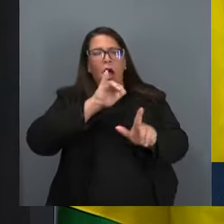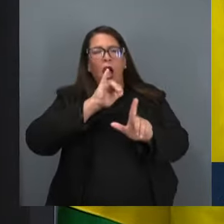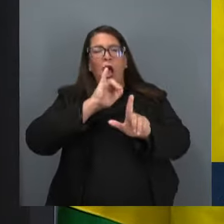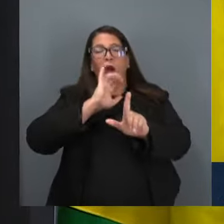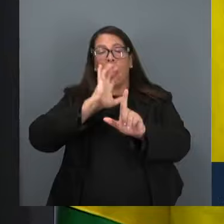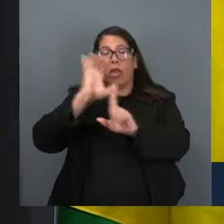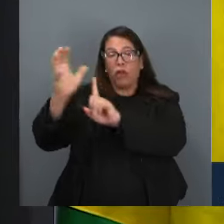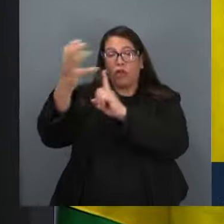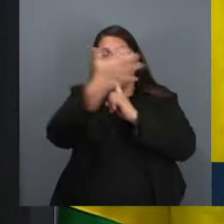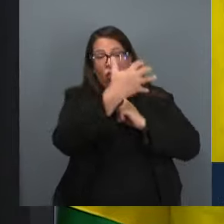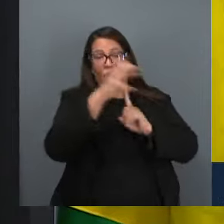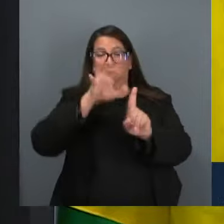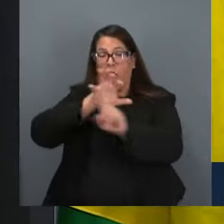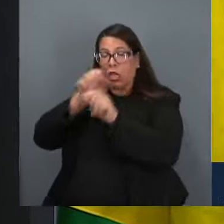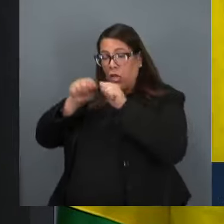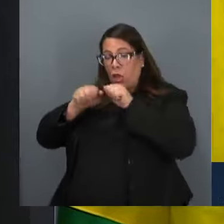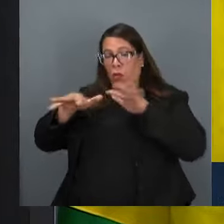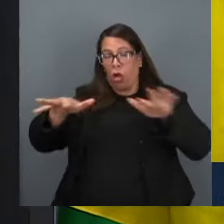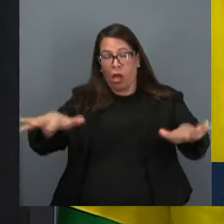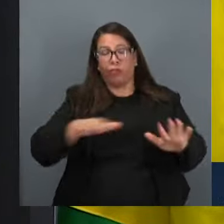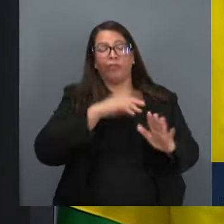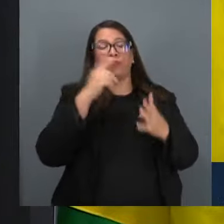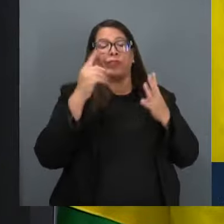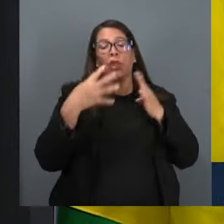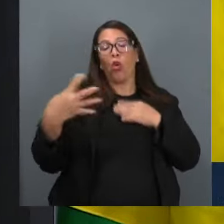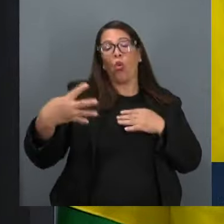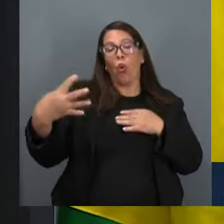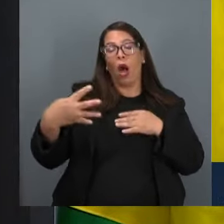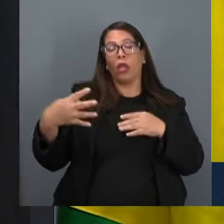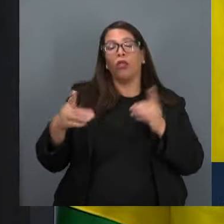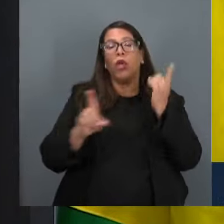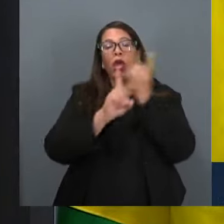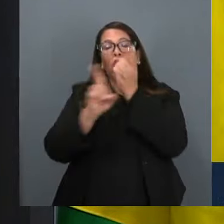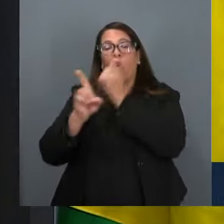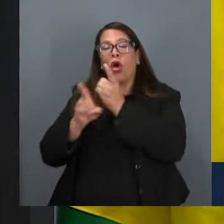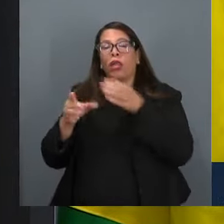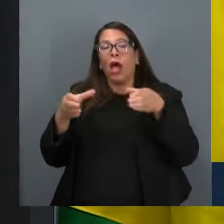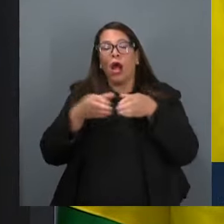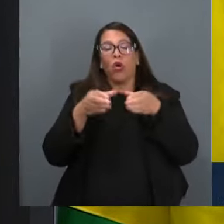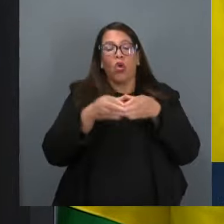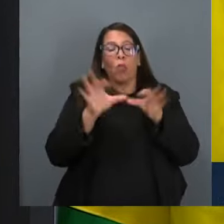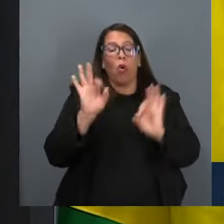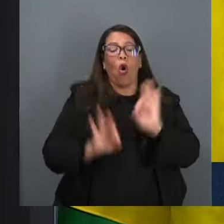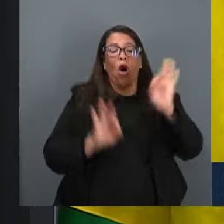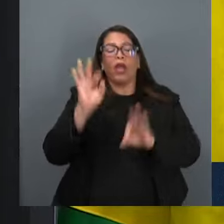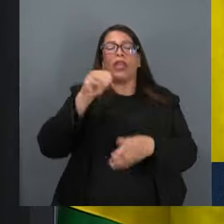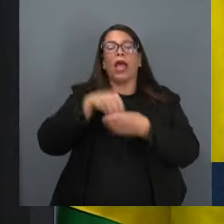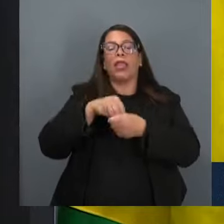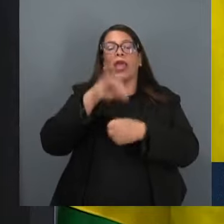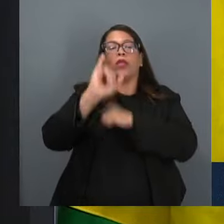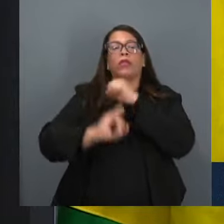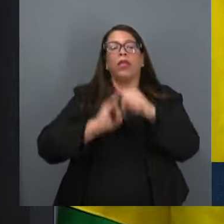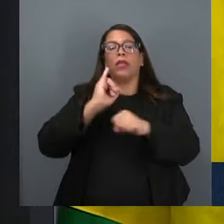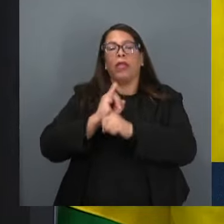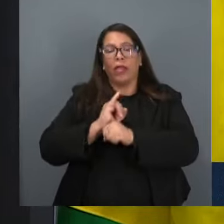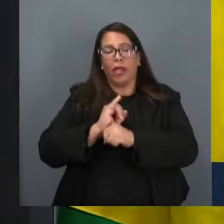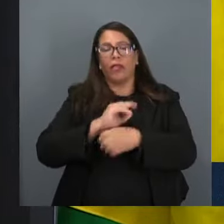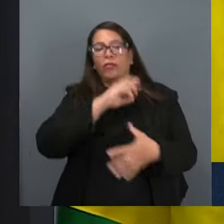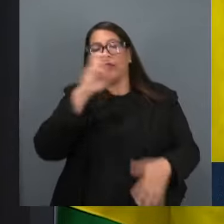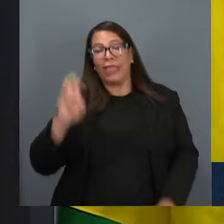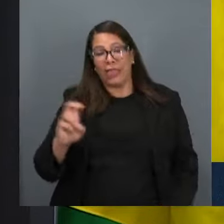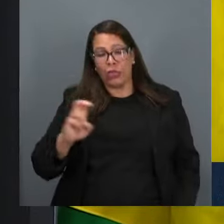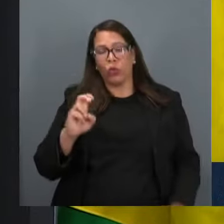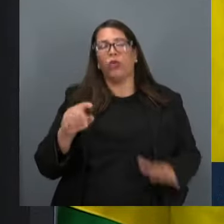públicos. 4. Detectar ações organizadas na web. 5.